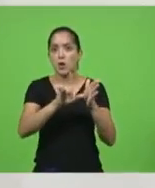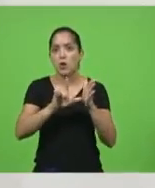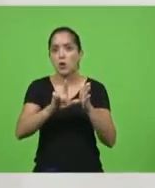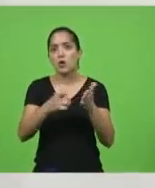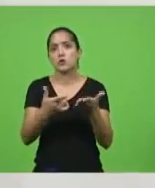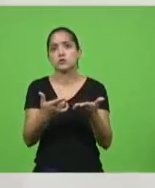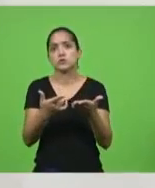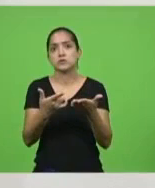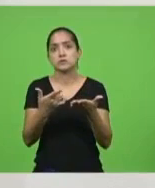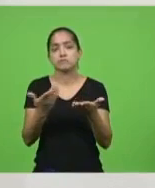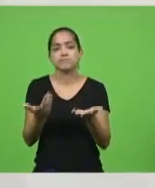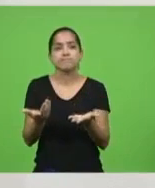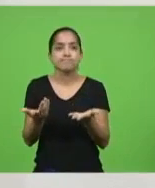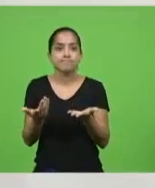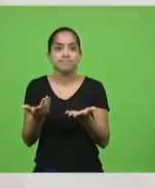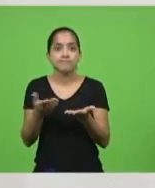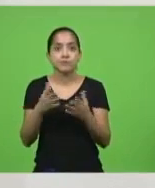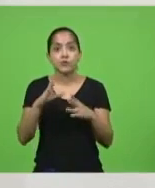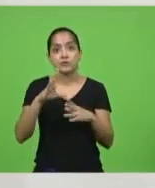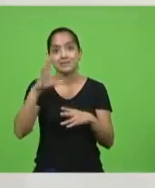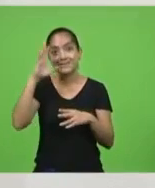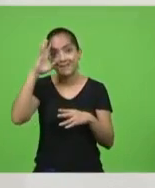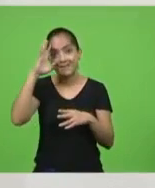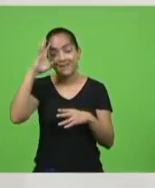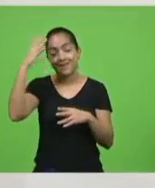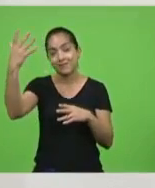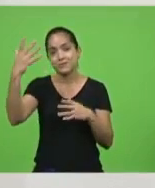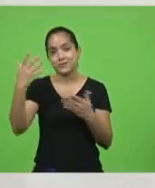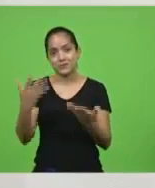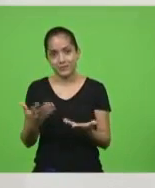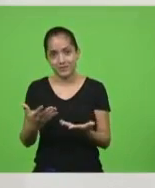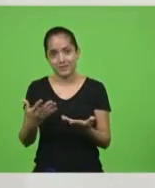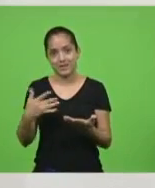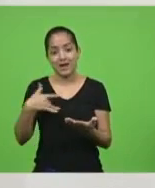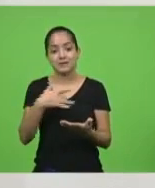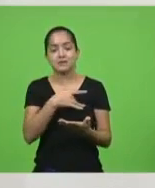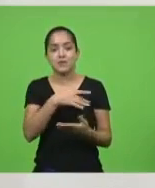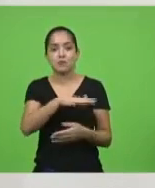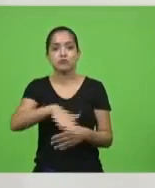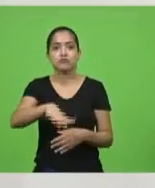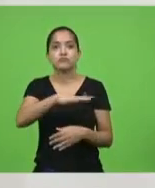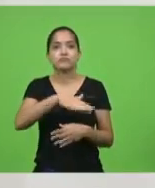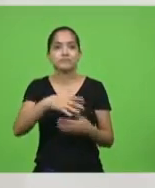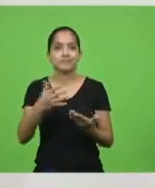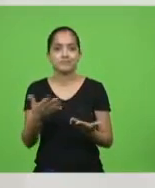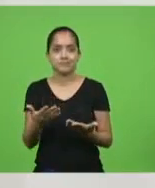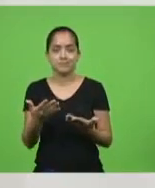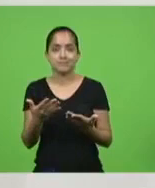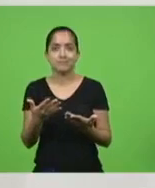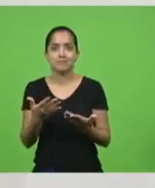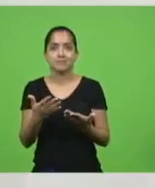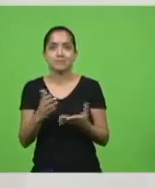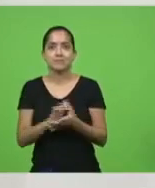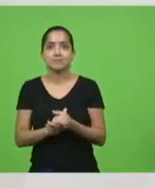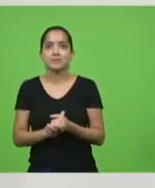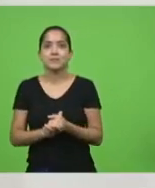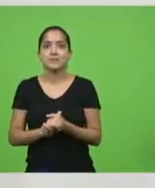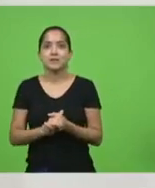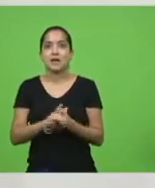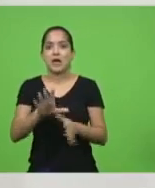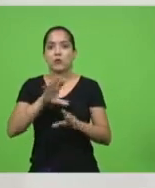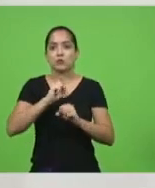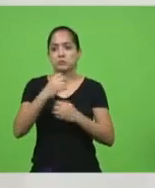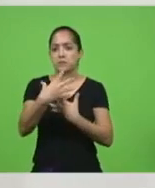fosse resolver o problema de saúde, fosse parar a contaminação